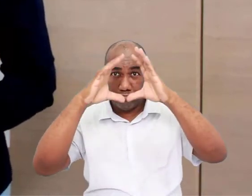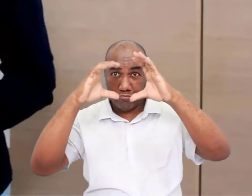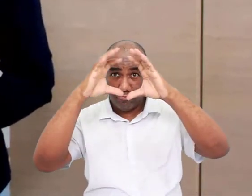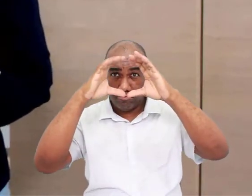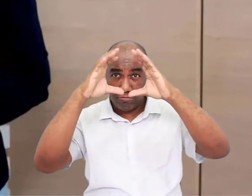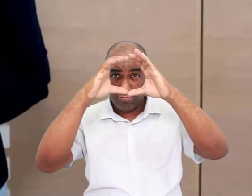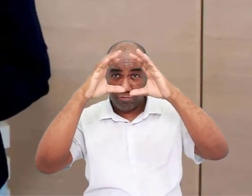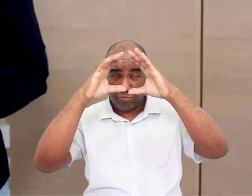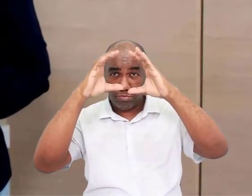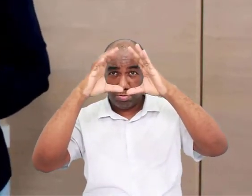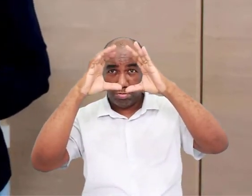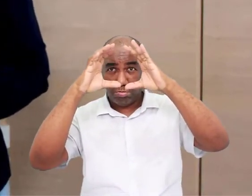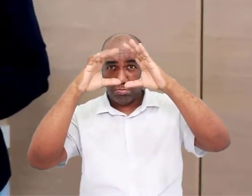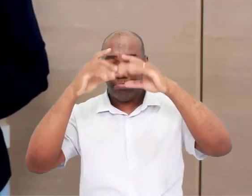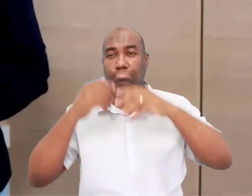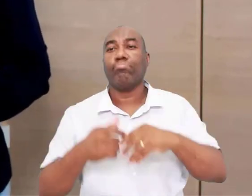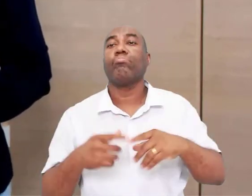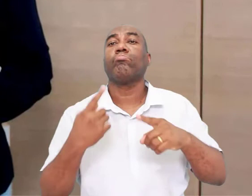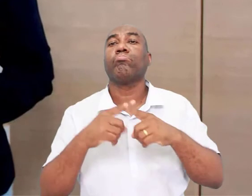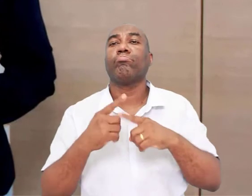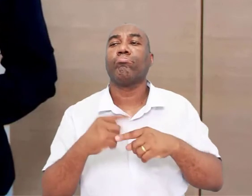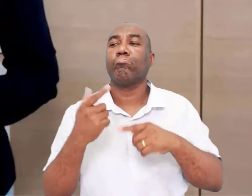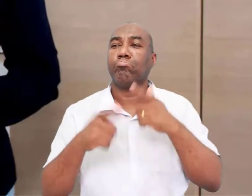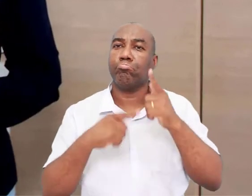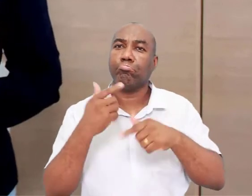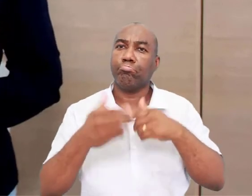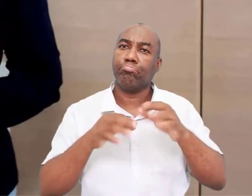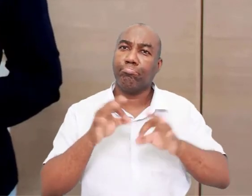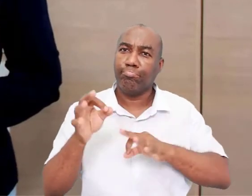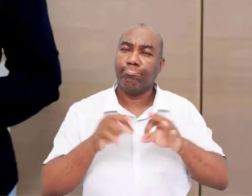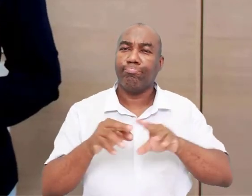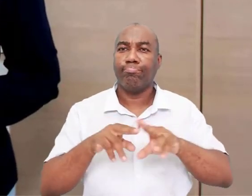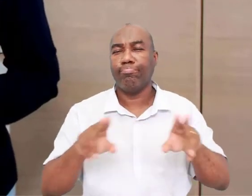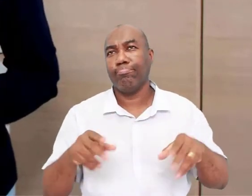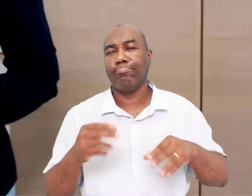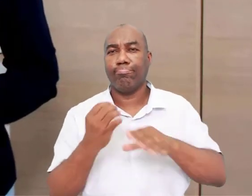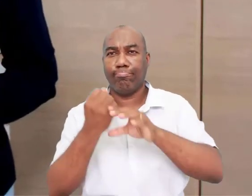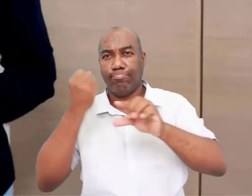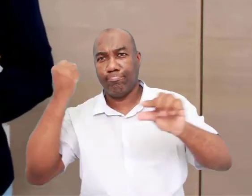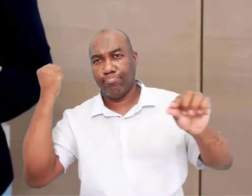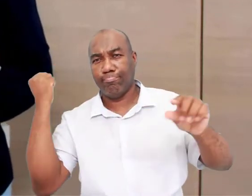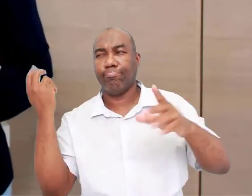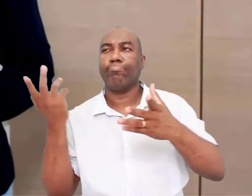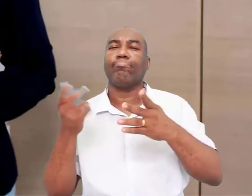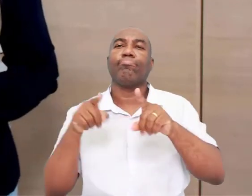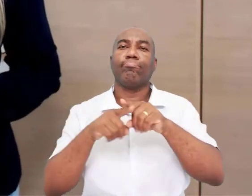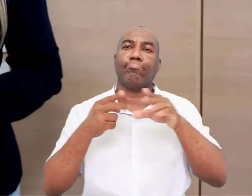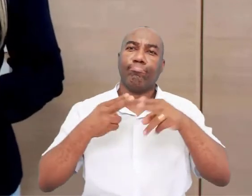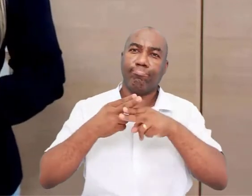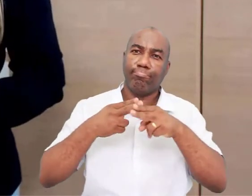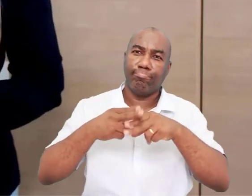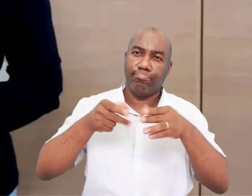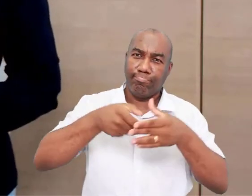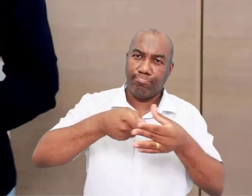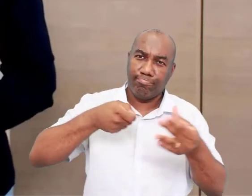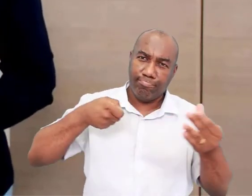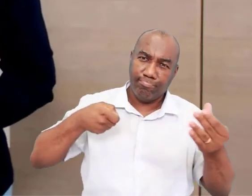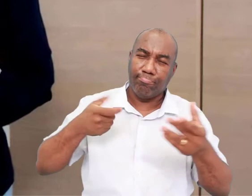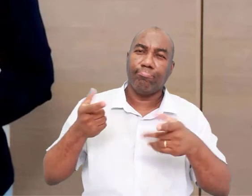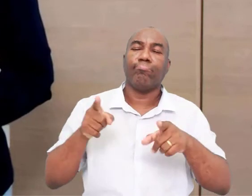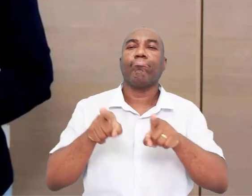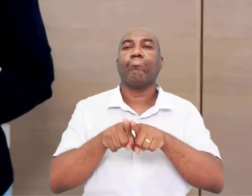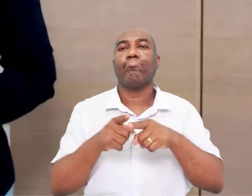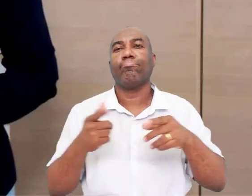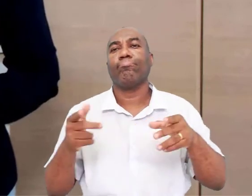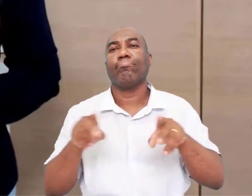começar a produzir tudo quanto é tipo de instrumento, né? Aqui eles vão fabricar lanças, eles vão fabricar facas, eles vão fabricar